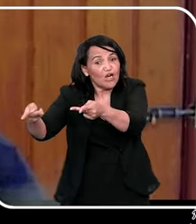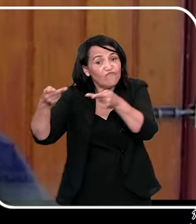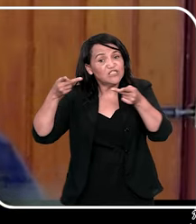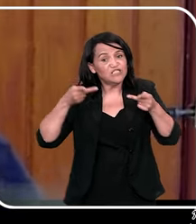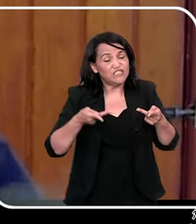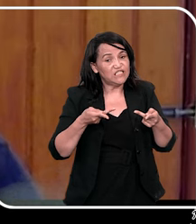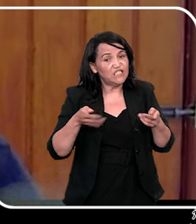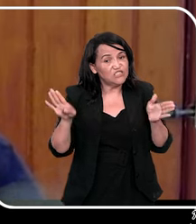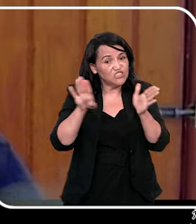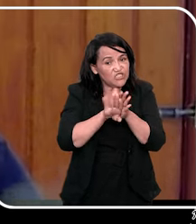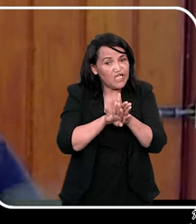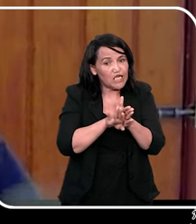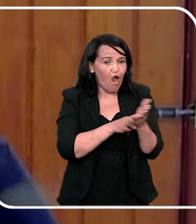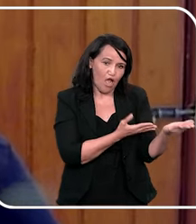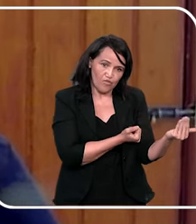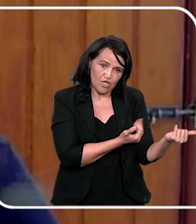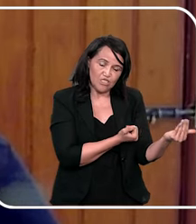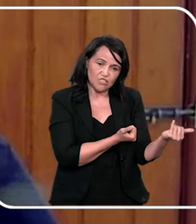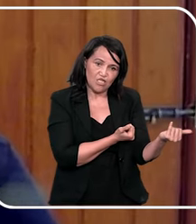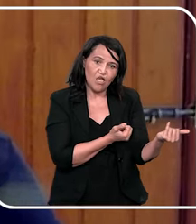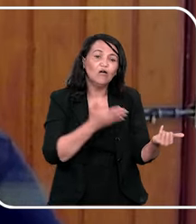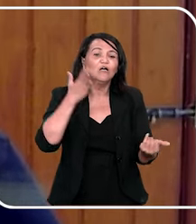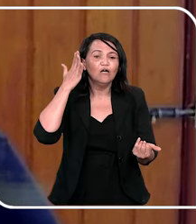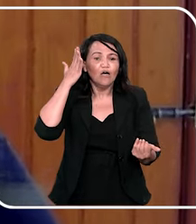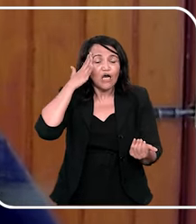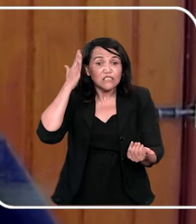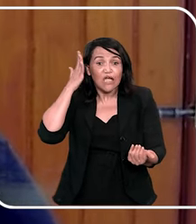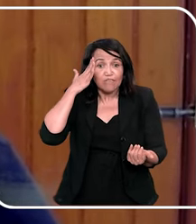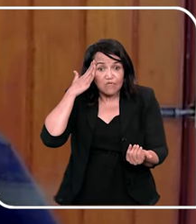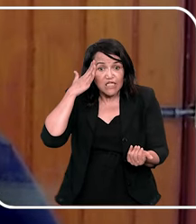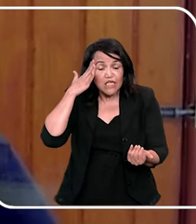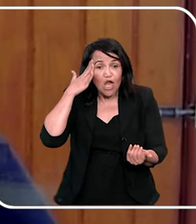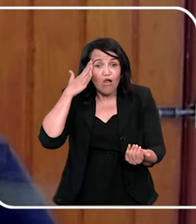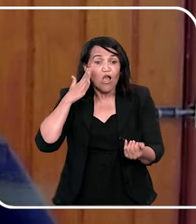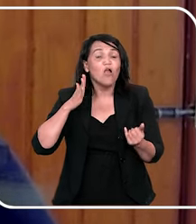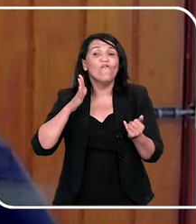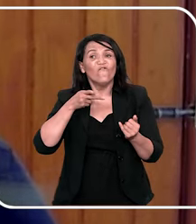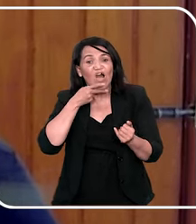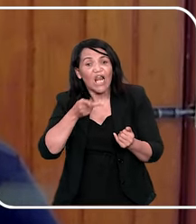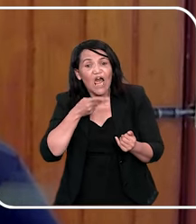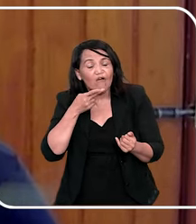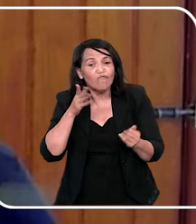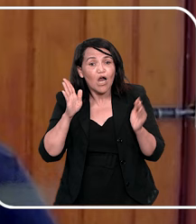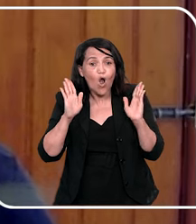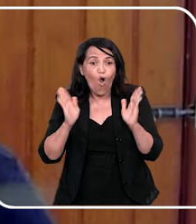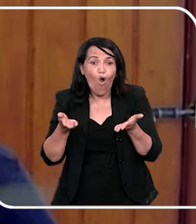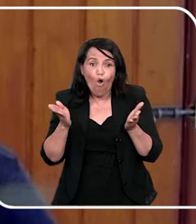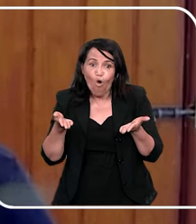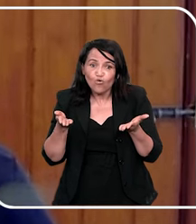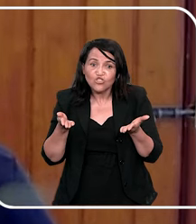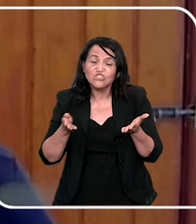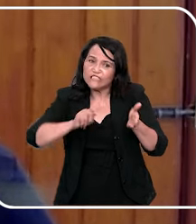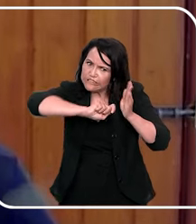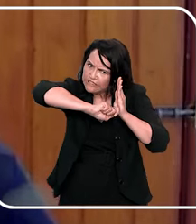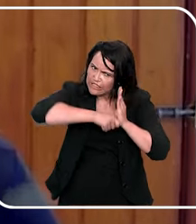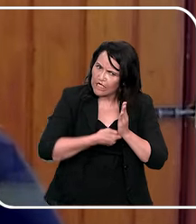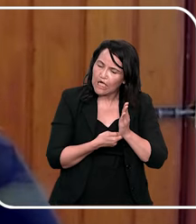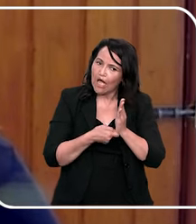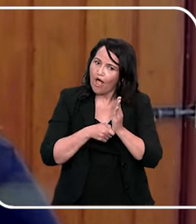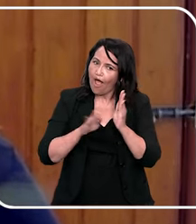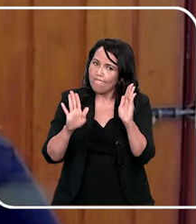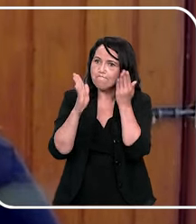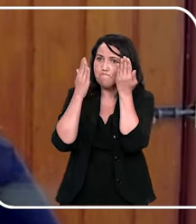vinha visitas, adolescentes e tudo, eu mesmo sem saber falava, minha filha, hoje você tranca a porta do seu quarto por dentro, né,